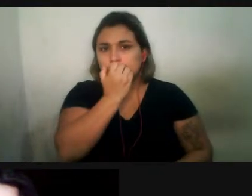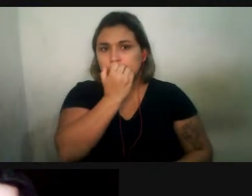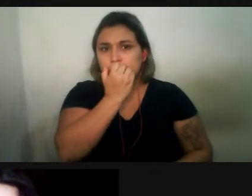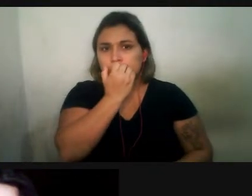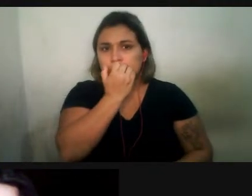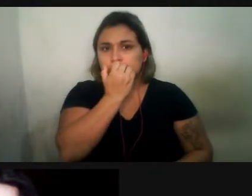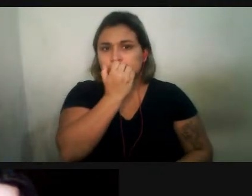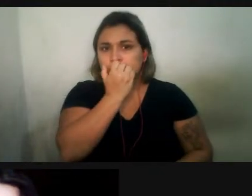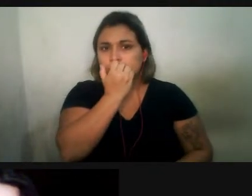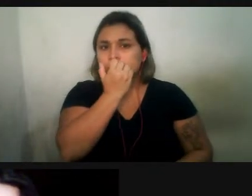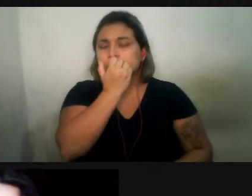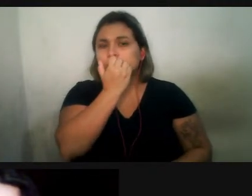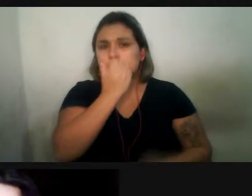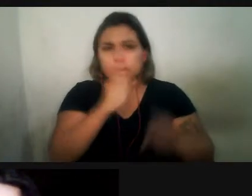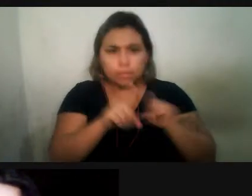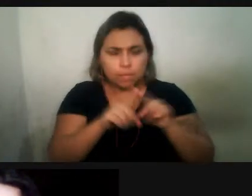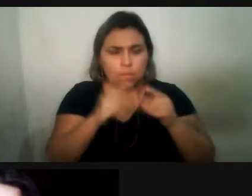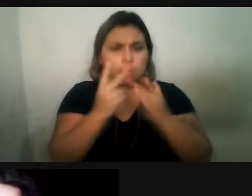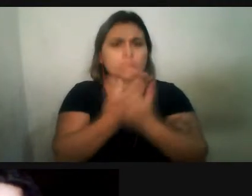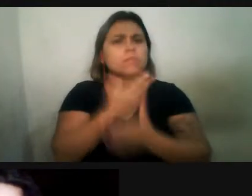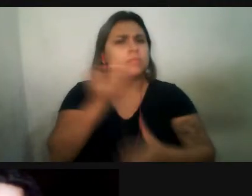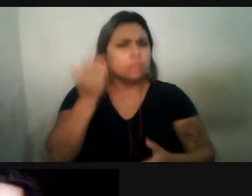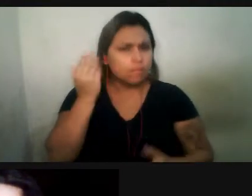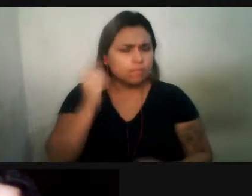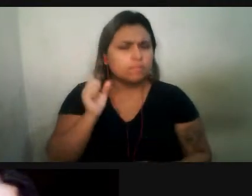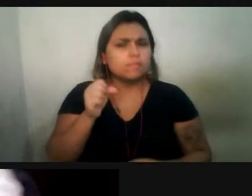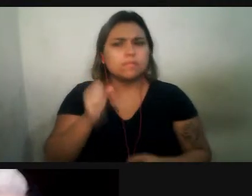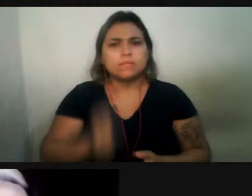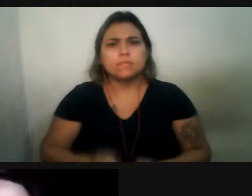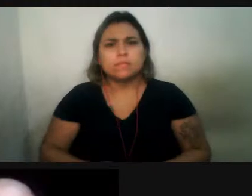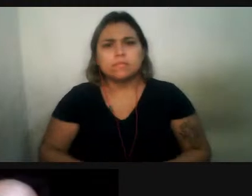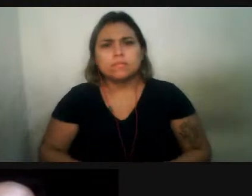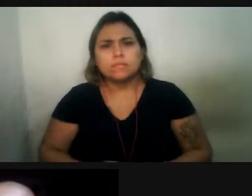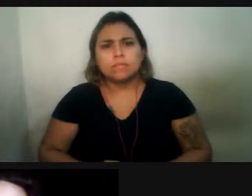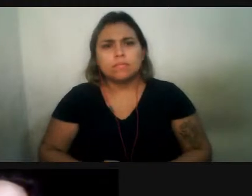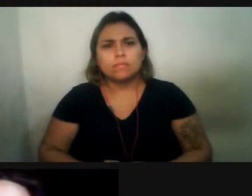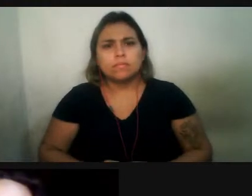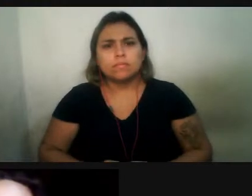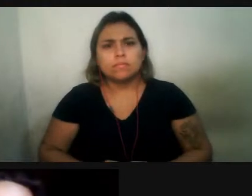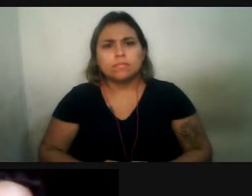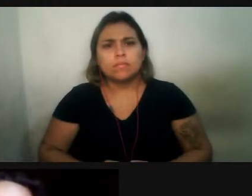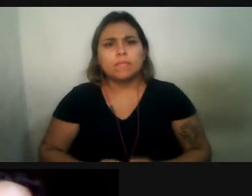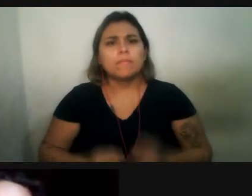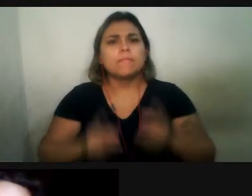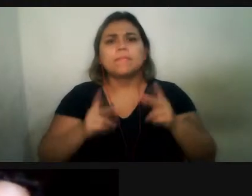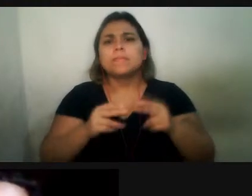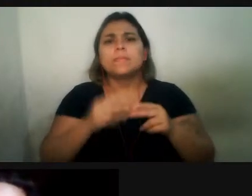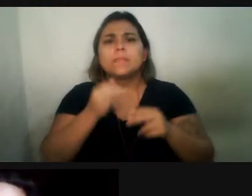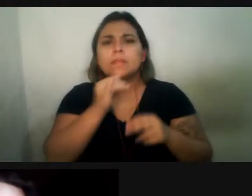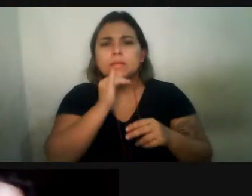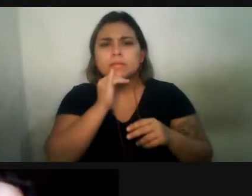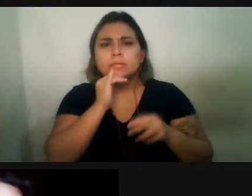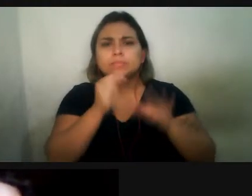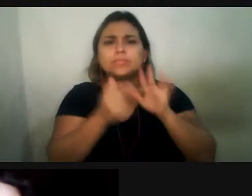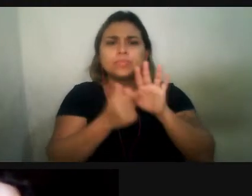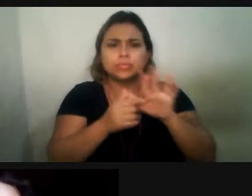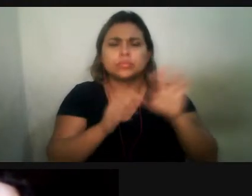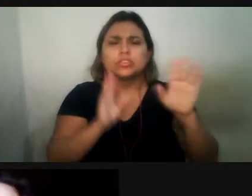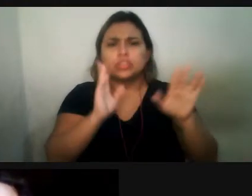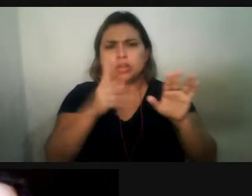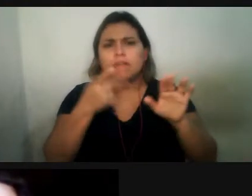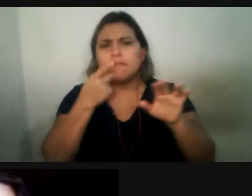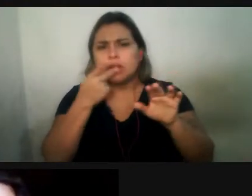uma espécie críptica, né, os bichos ali. É a mesma coisa que eu sempre te referi, por exemplo, que a Marta falou, né, tem gente que